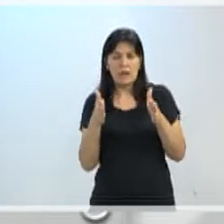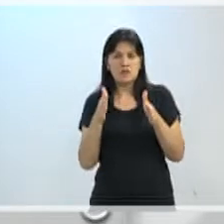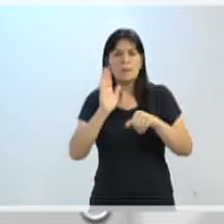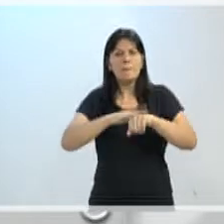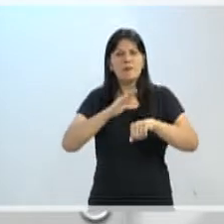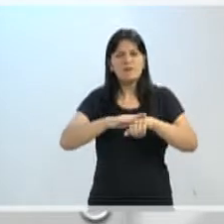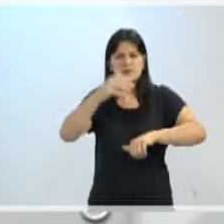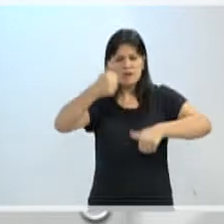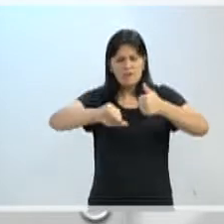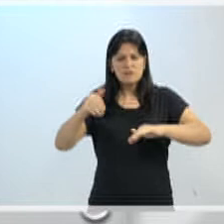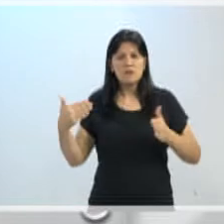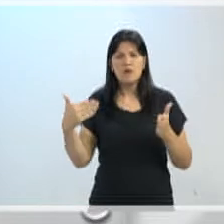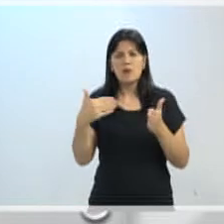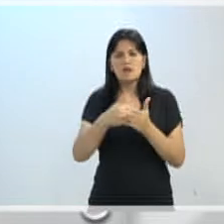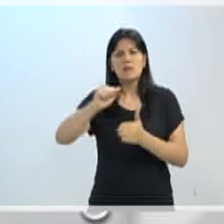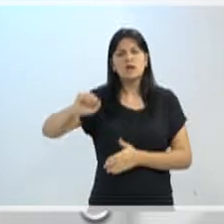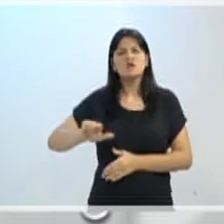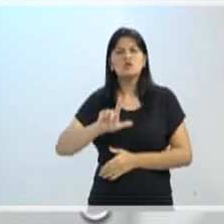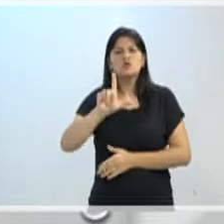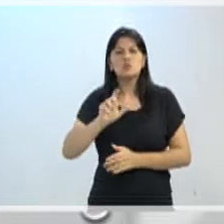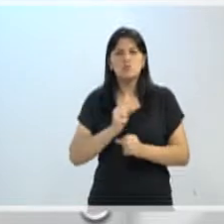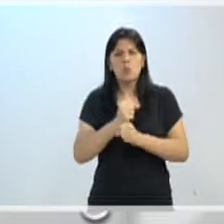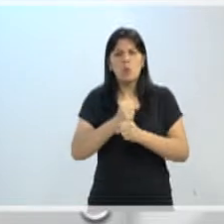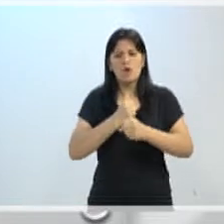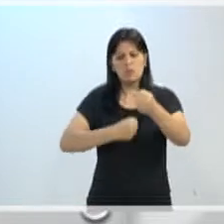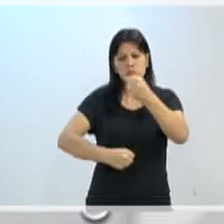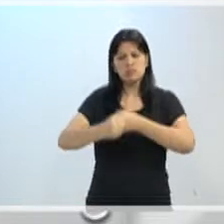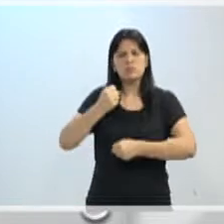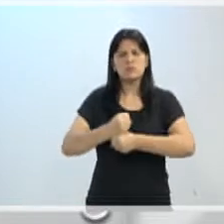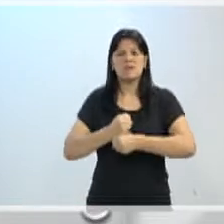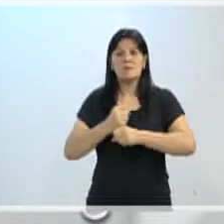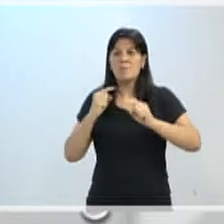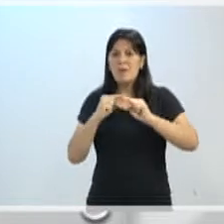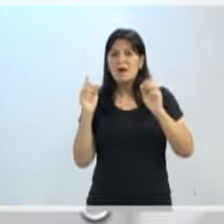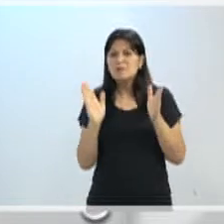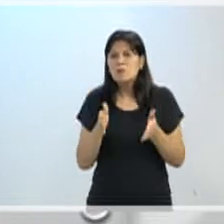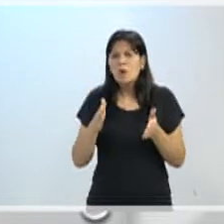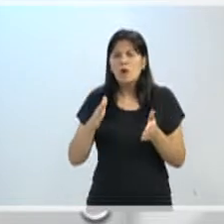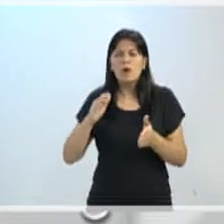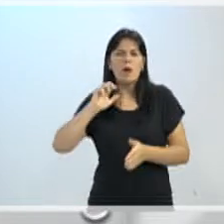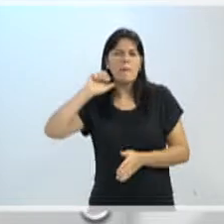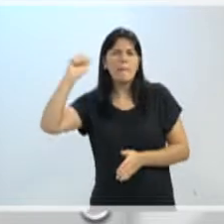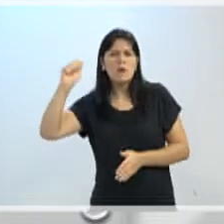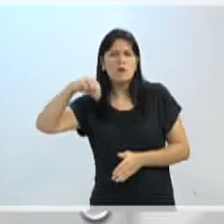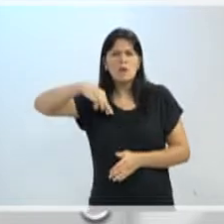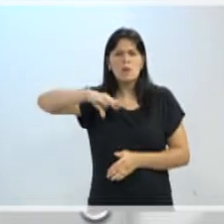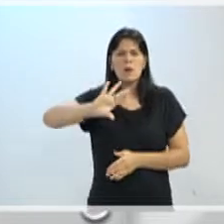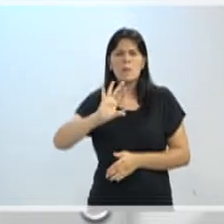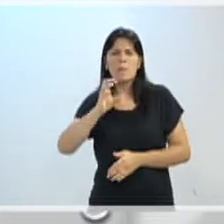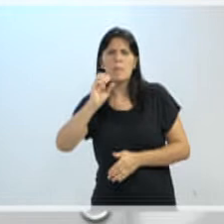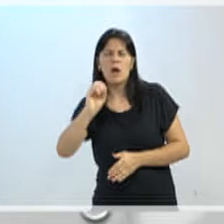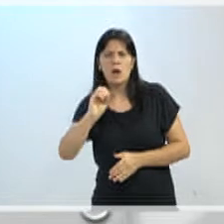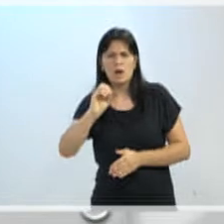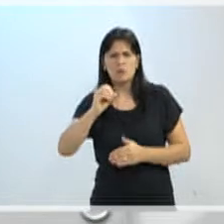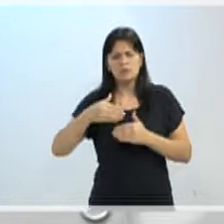2020, e nós caímos já em abril, maio e julho dentro da pandemia. Então, nós